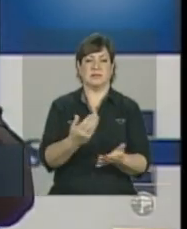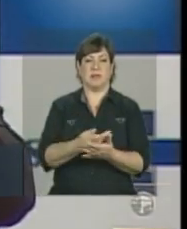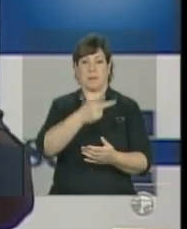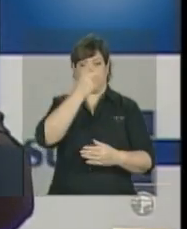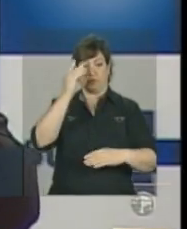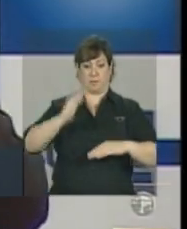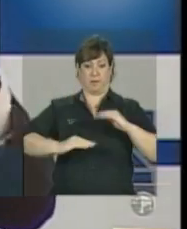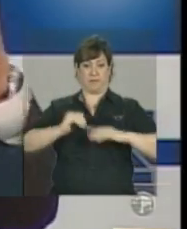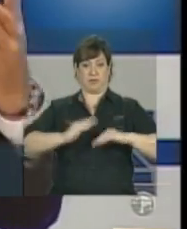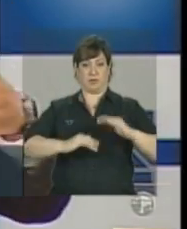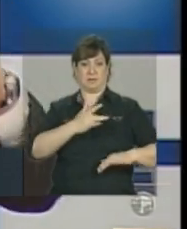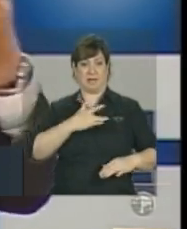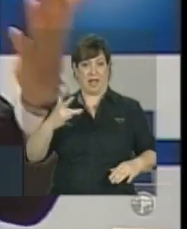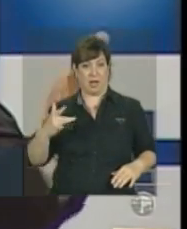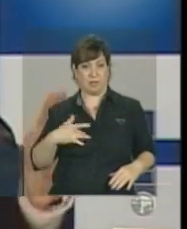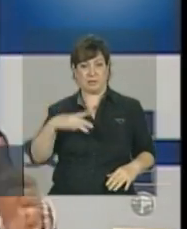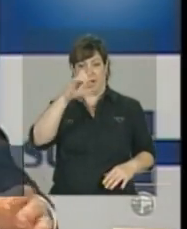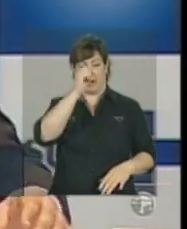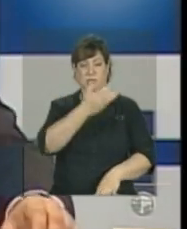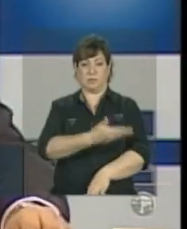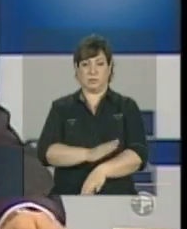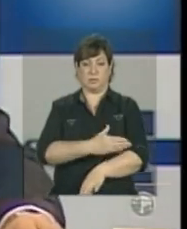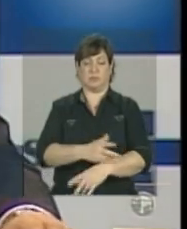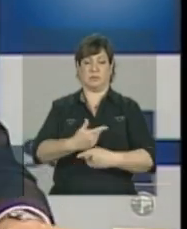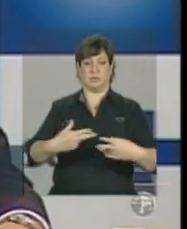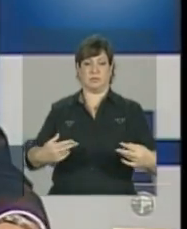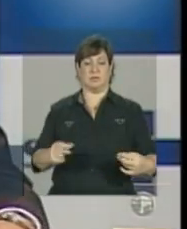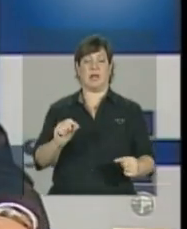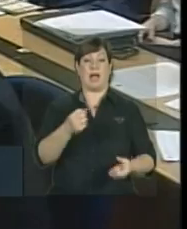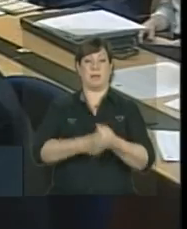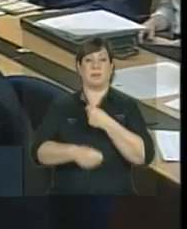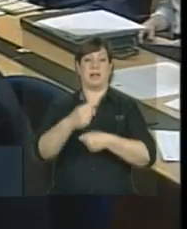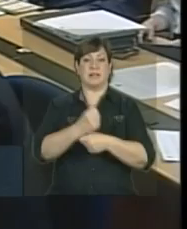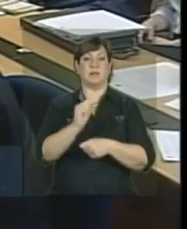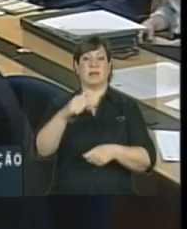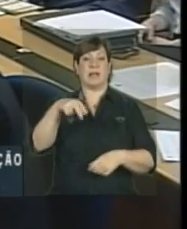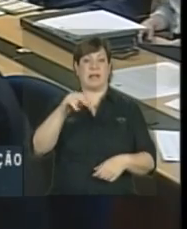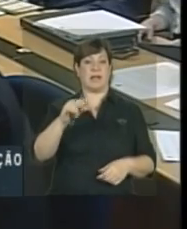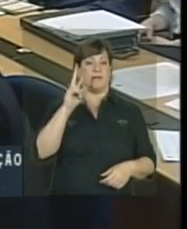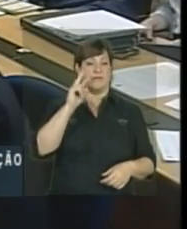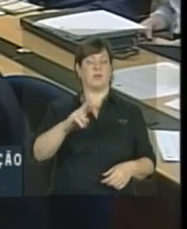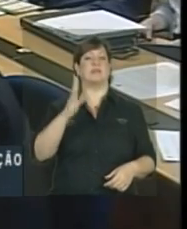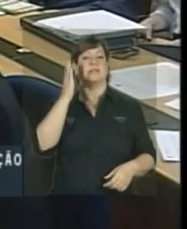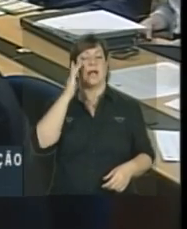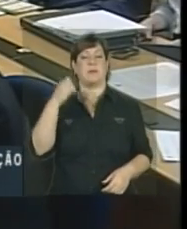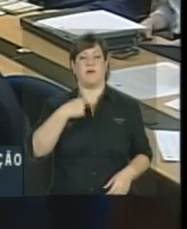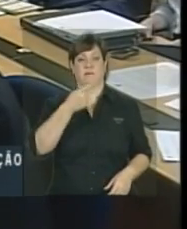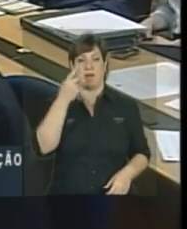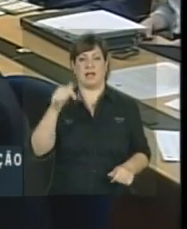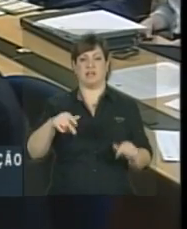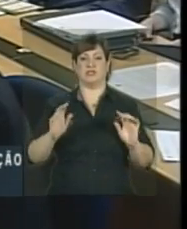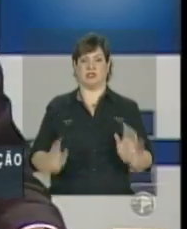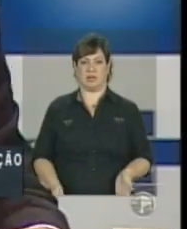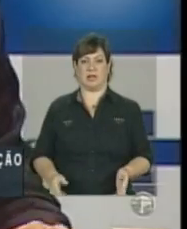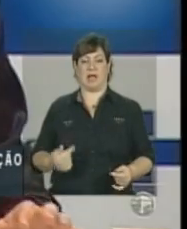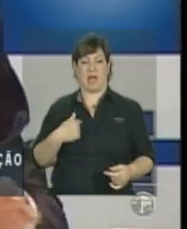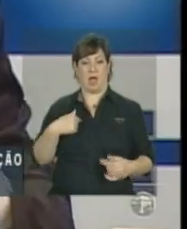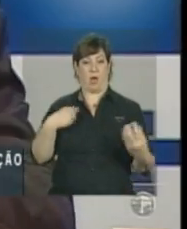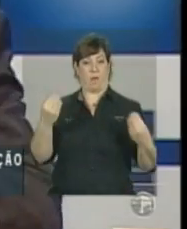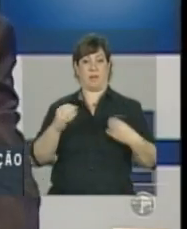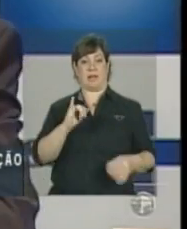profissionais de saúde. No ano passado, quem estava aqui no ano passado, ou quem acompanhou, sabe que eu comentei isso, eu, como